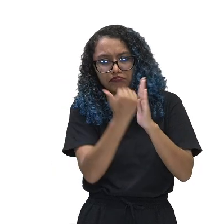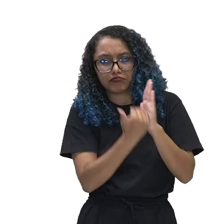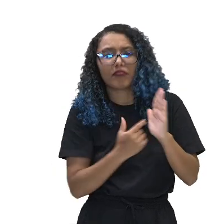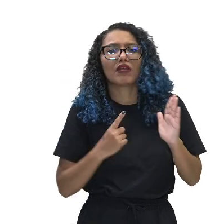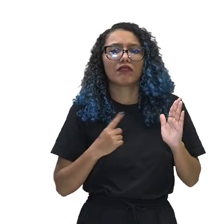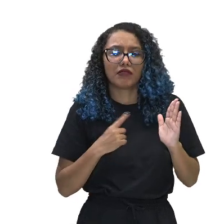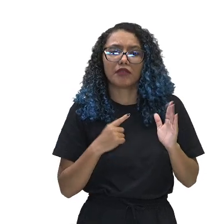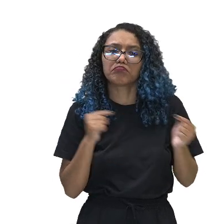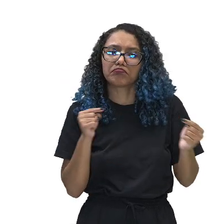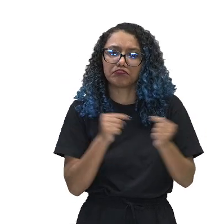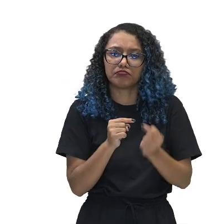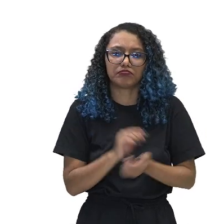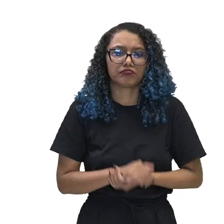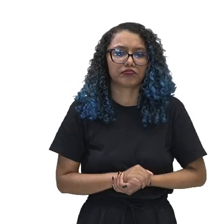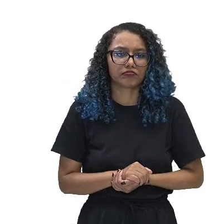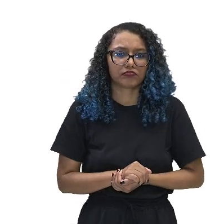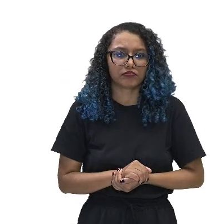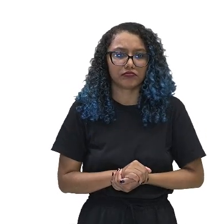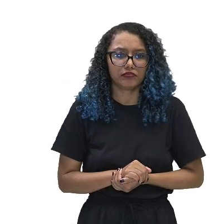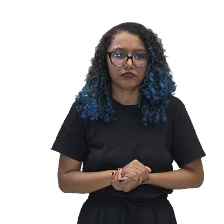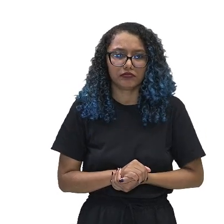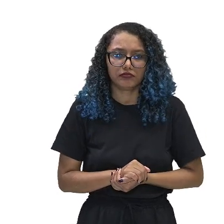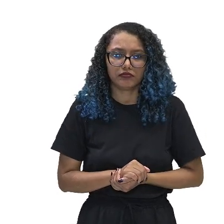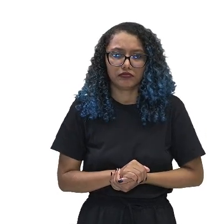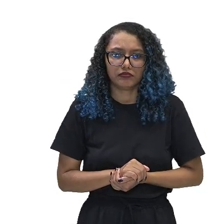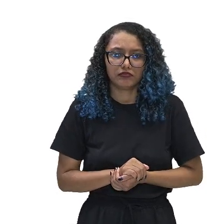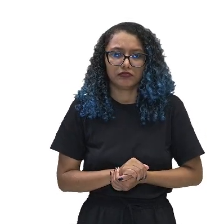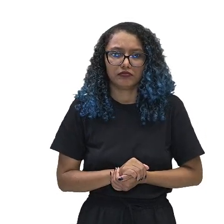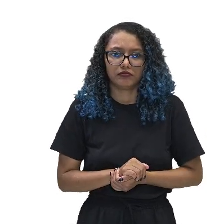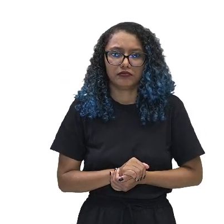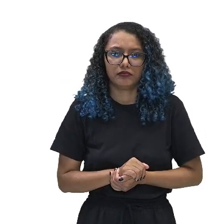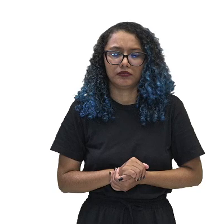os tipos ideais em Weber. Ele